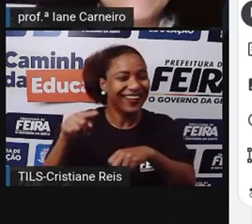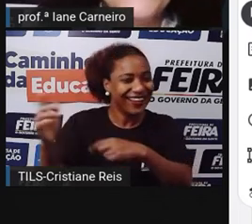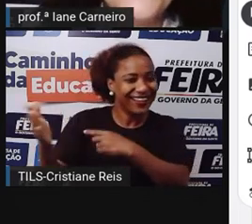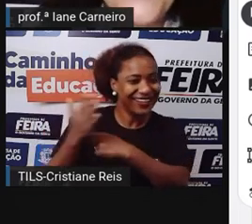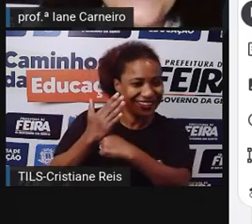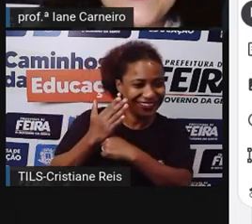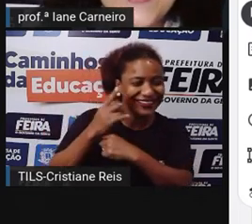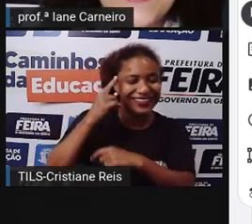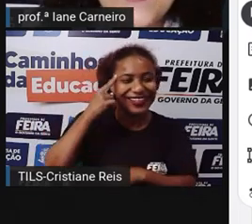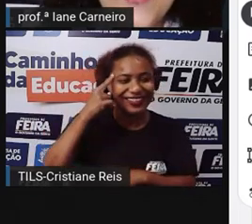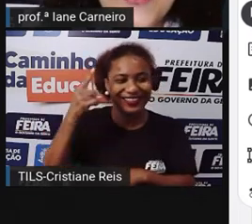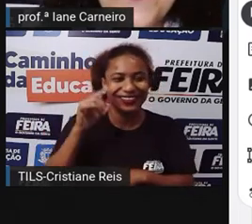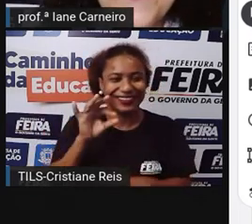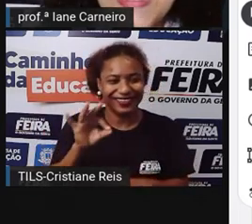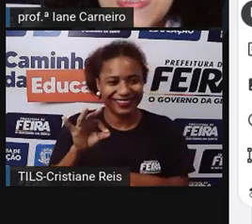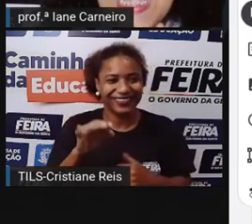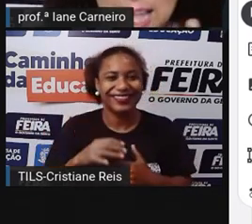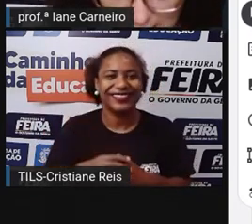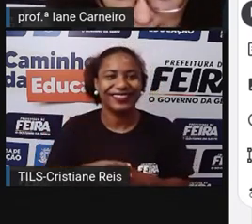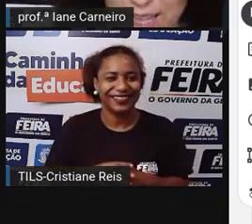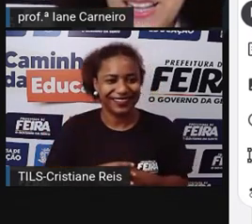Aí o 2 Olha só